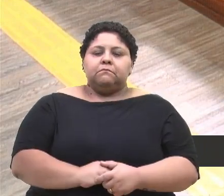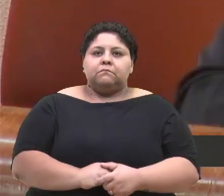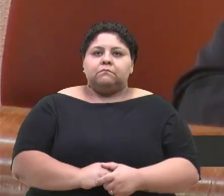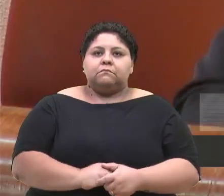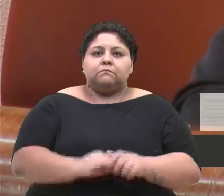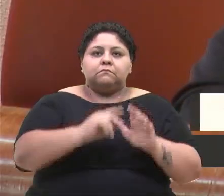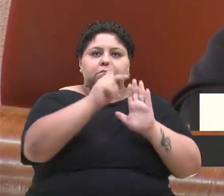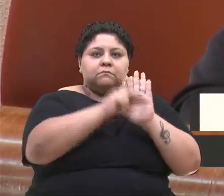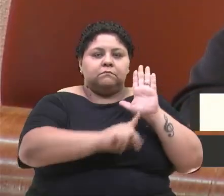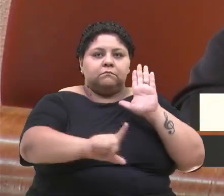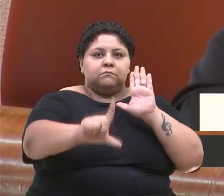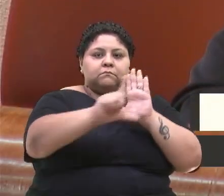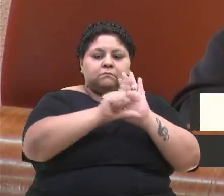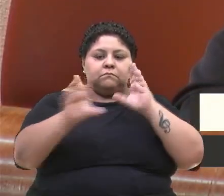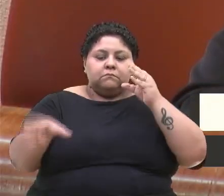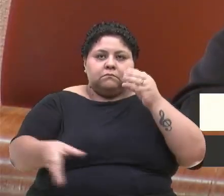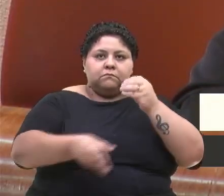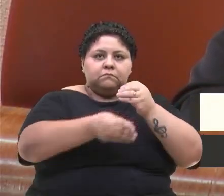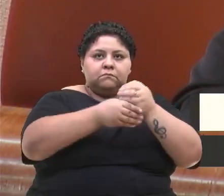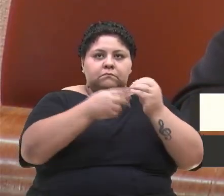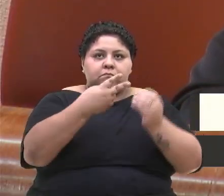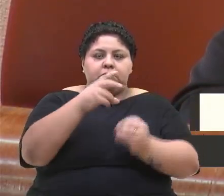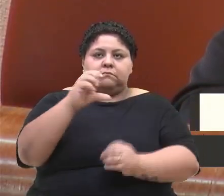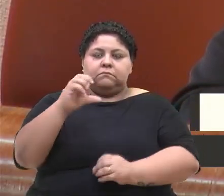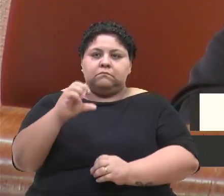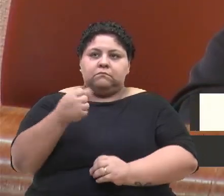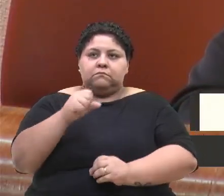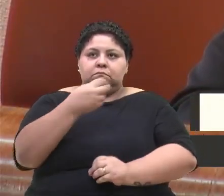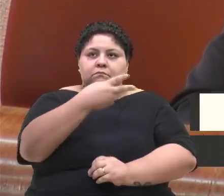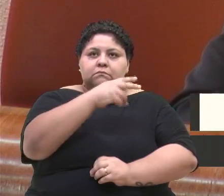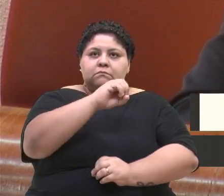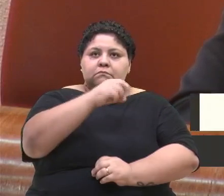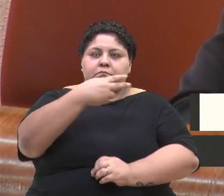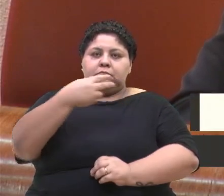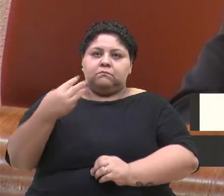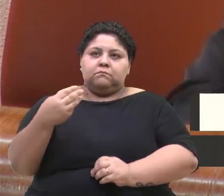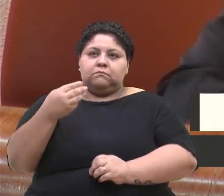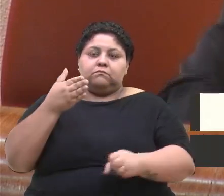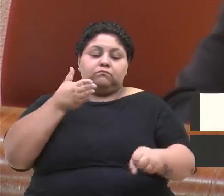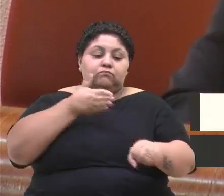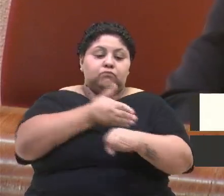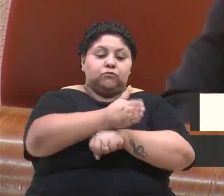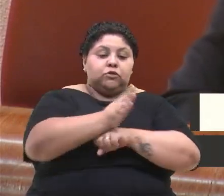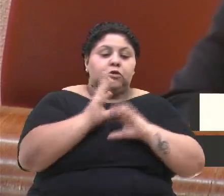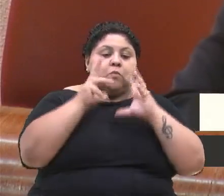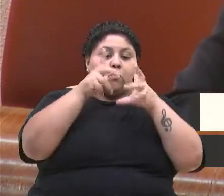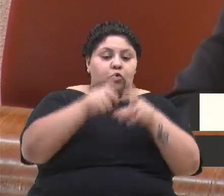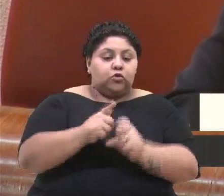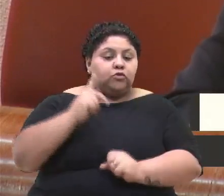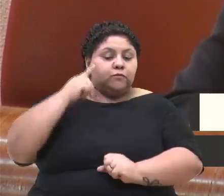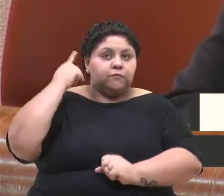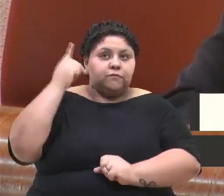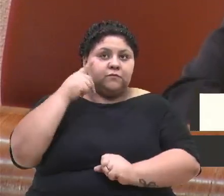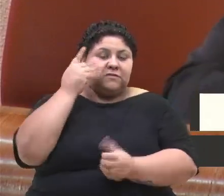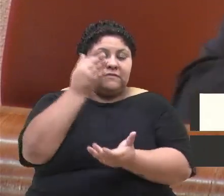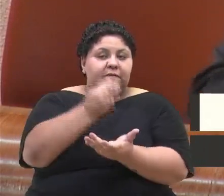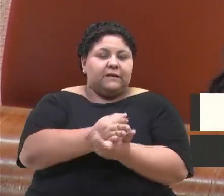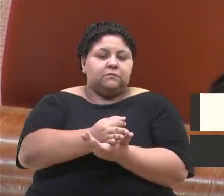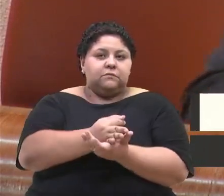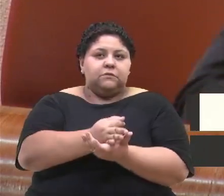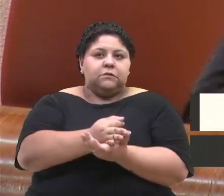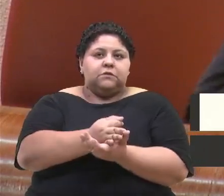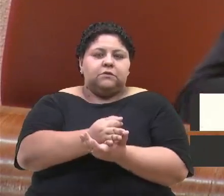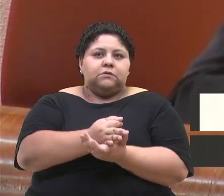Projeto de lei complementar 28-2023. Foi aprovado por unanimidade e com ausência.